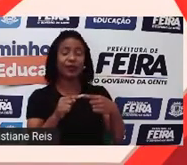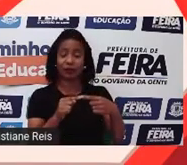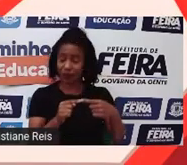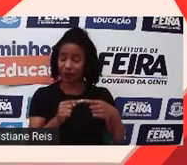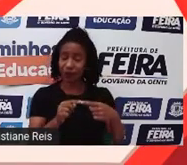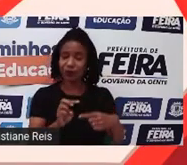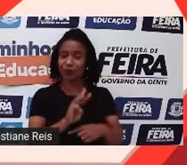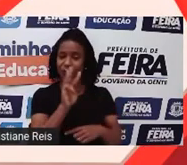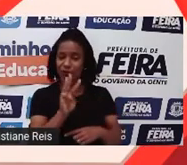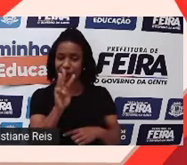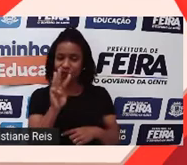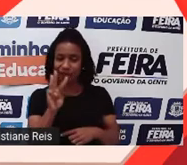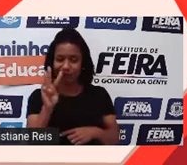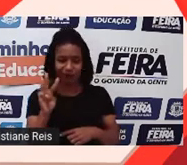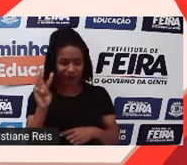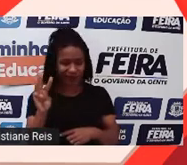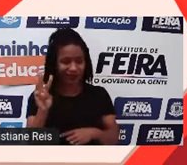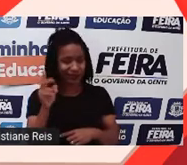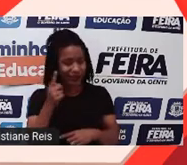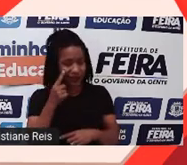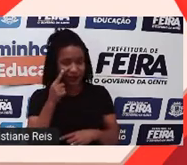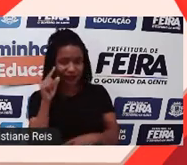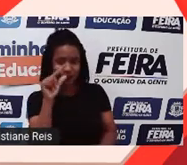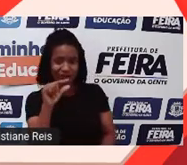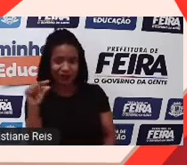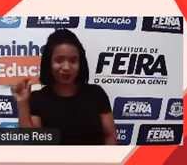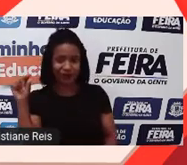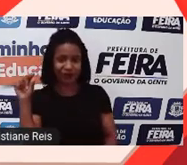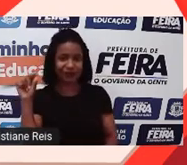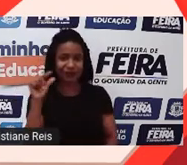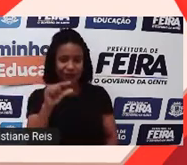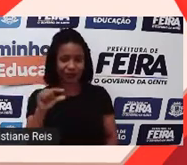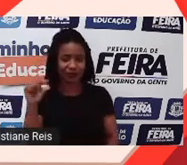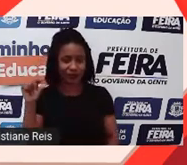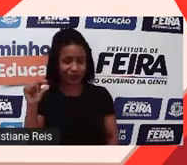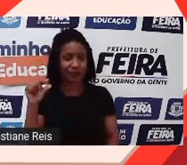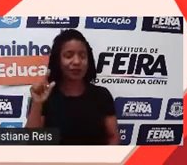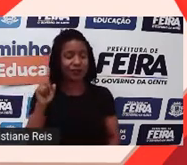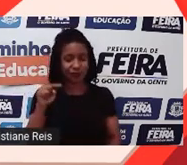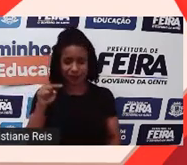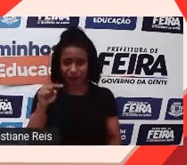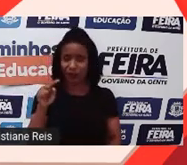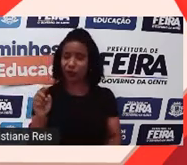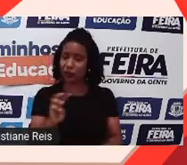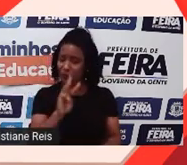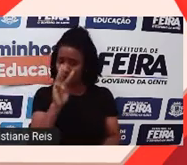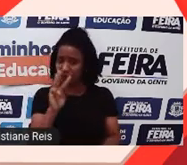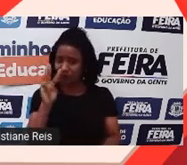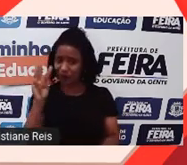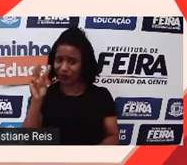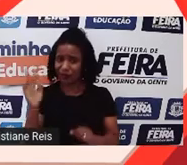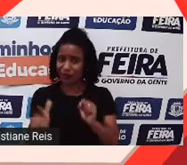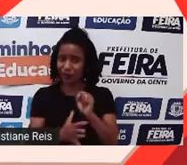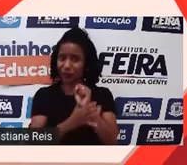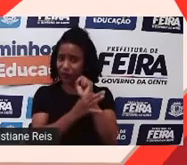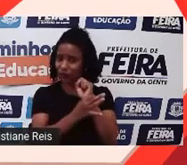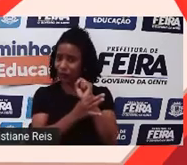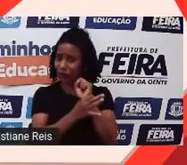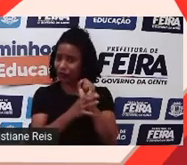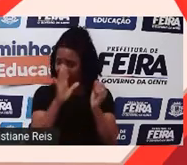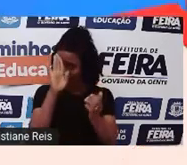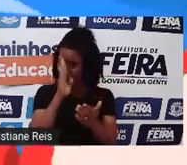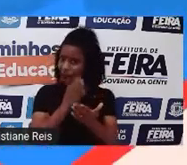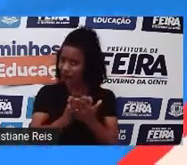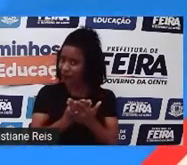site vem dizendo lá que ele é... tem um símbolo dizendo que ele é um site seguro. Será que a gente vai confiar nisto?